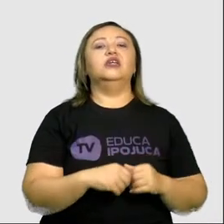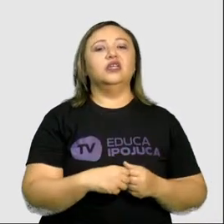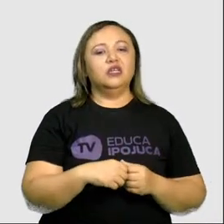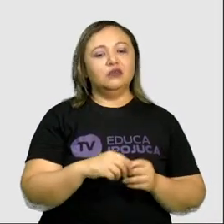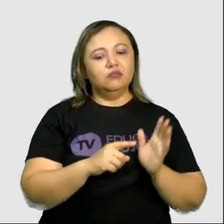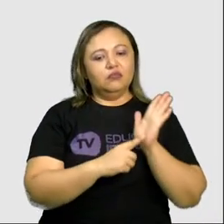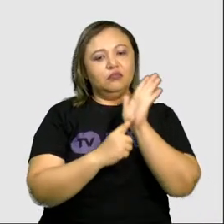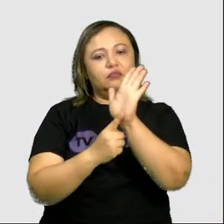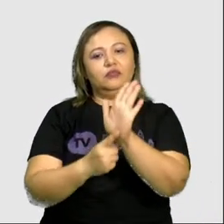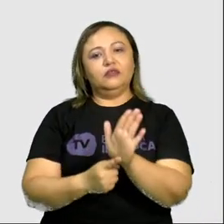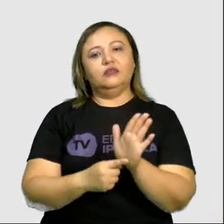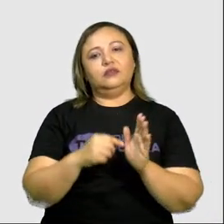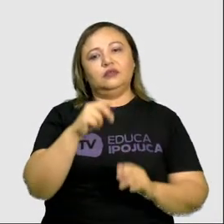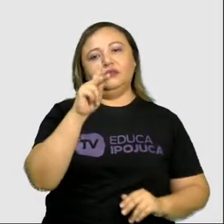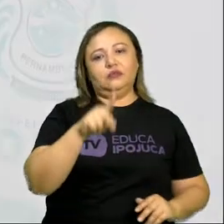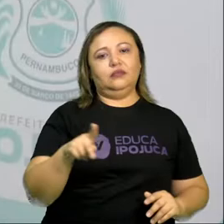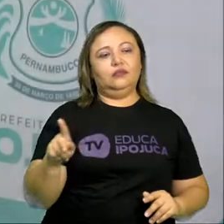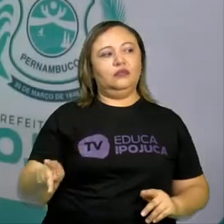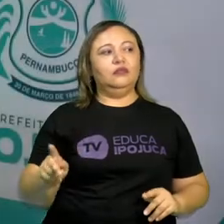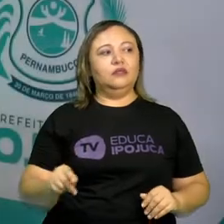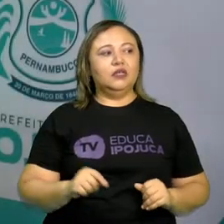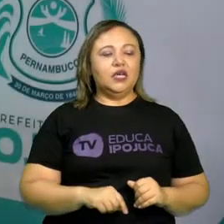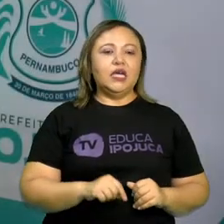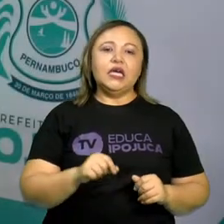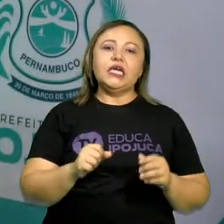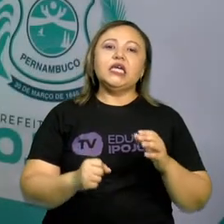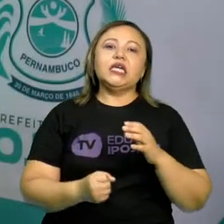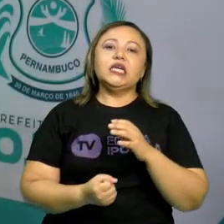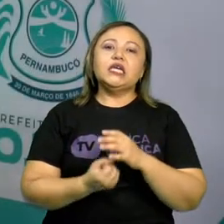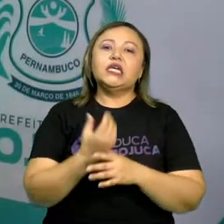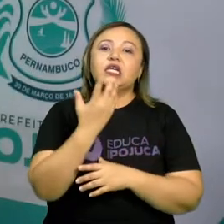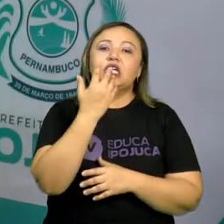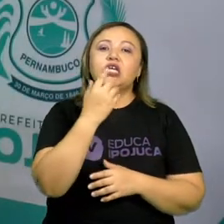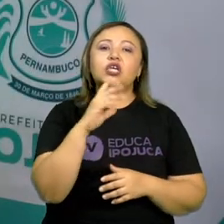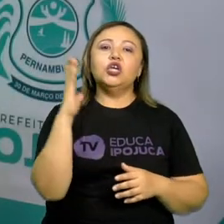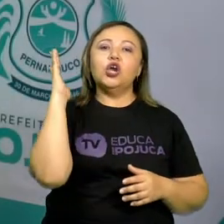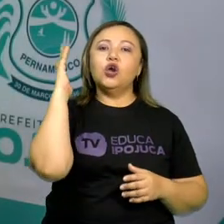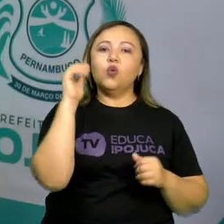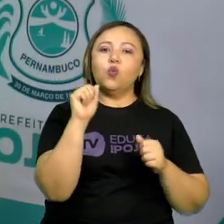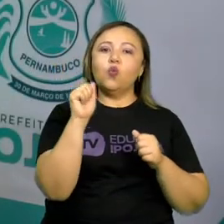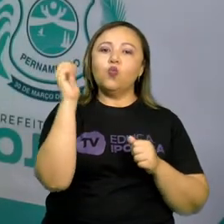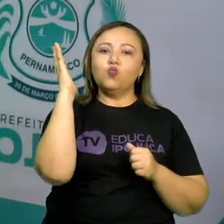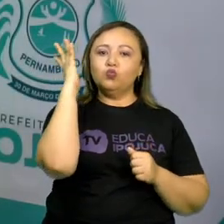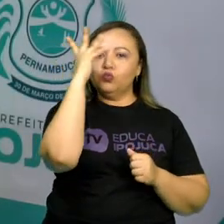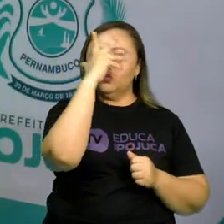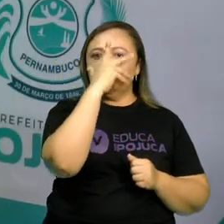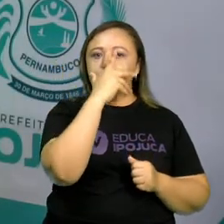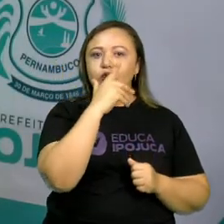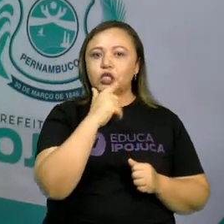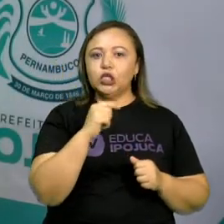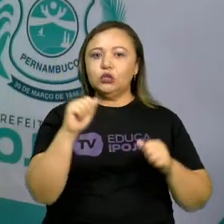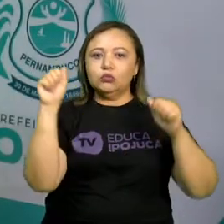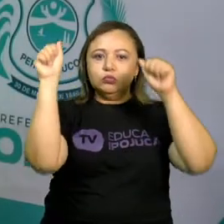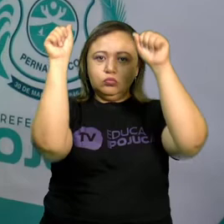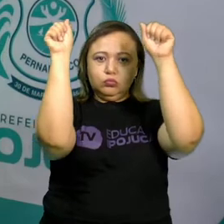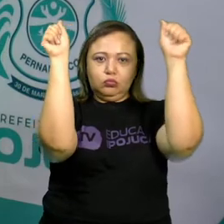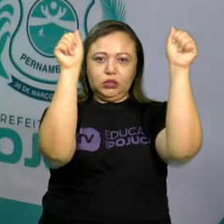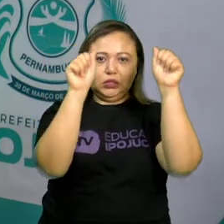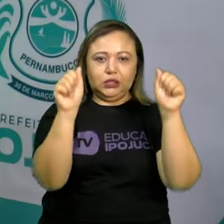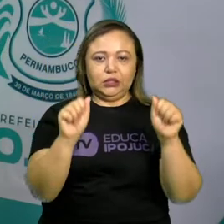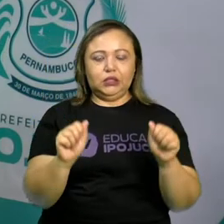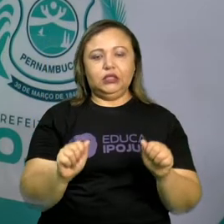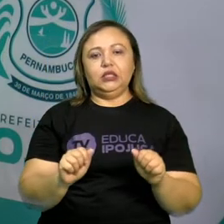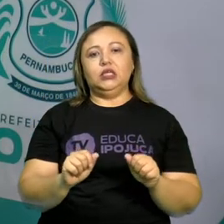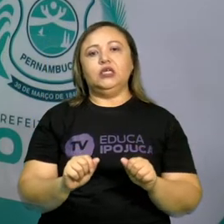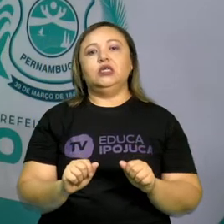Crie um lindo desenho usando pontos e linhas. Olha aí. A linha, você que sabe. Você quer